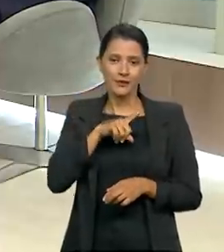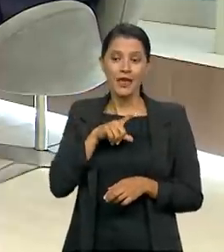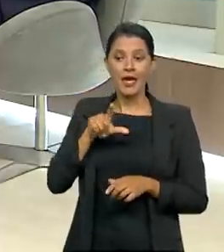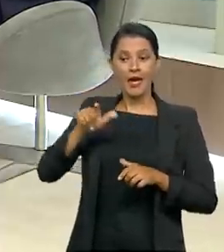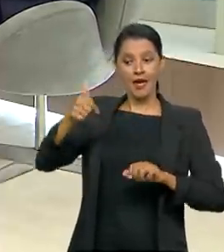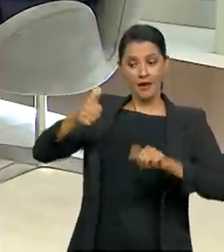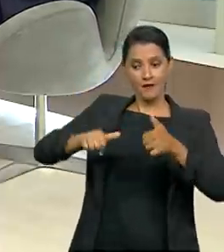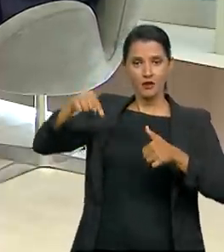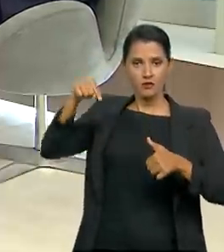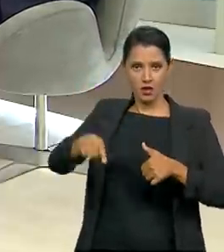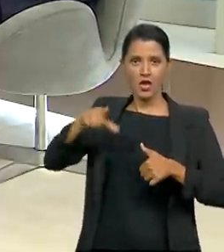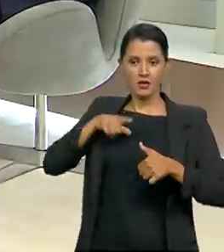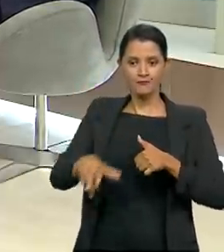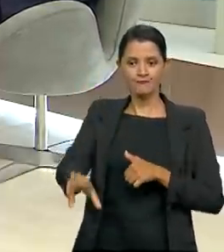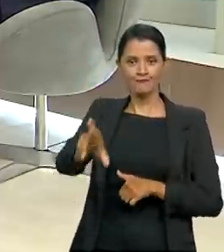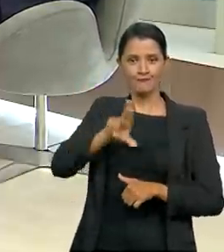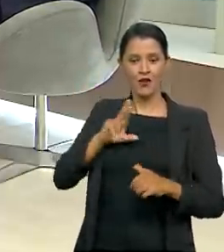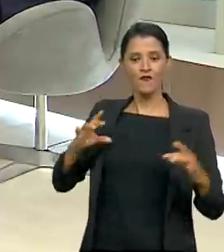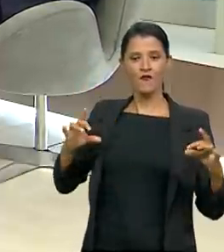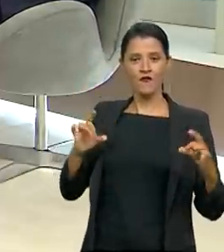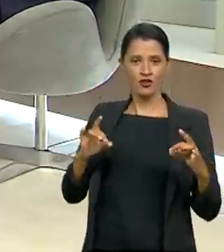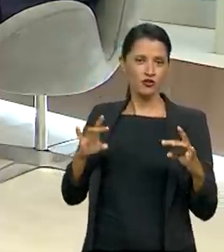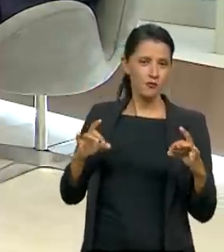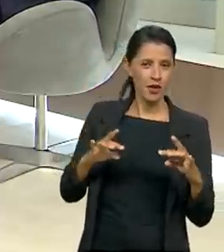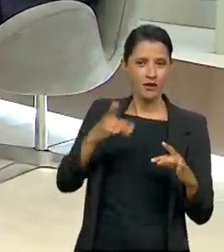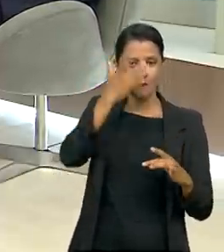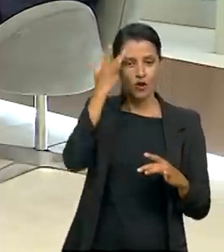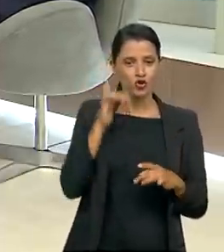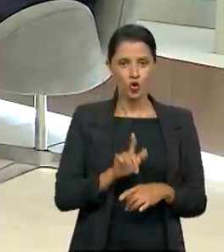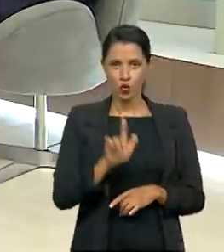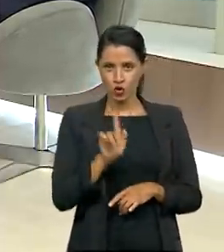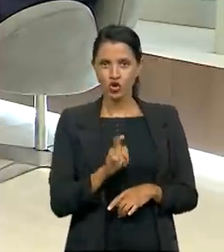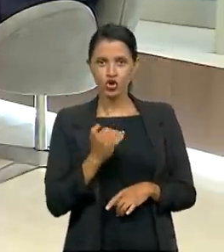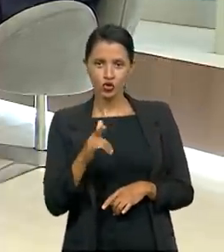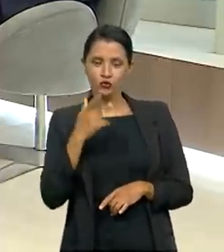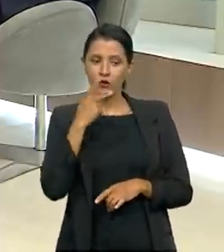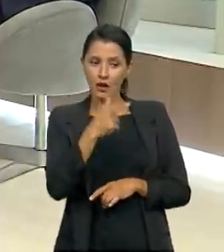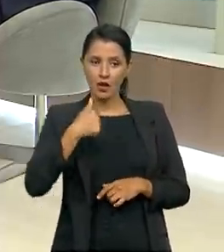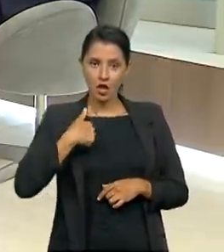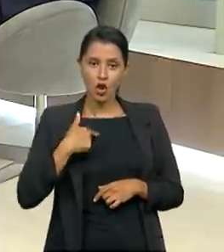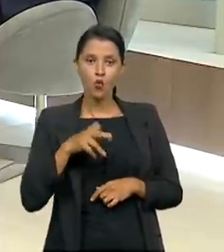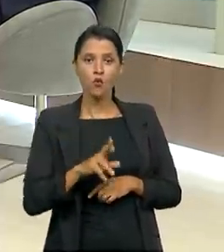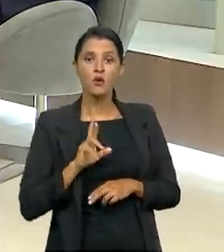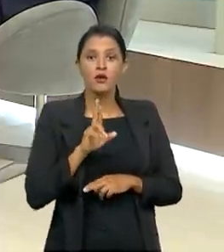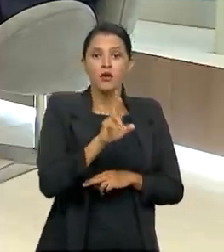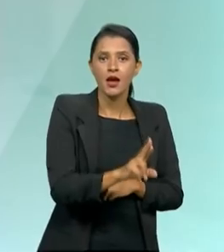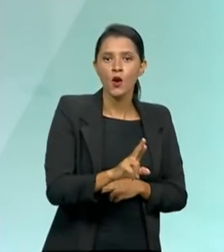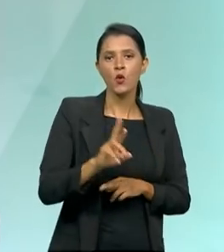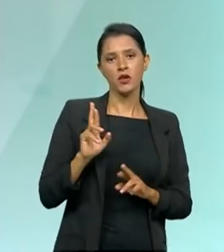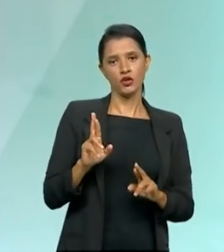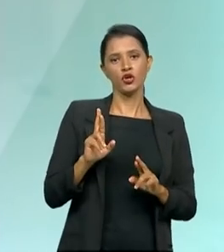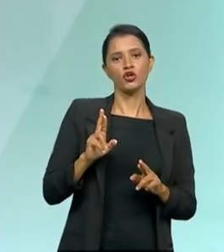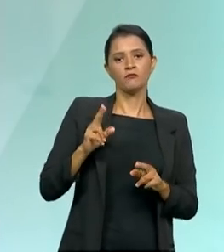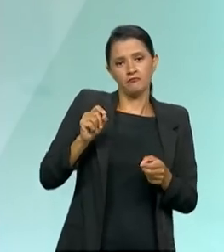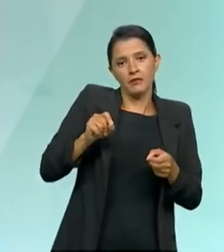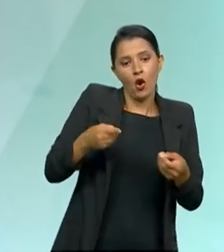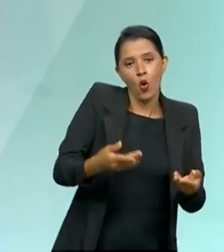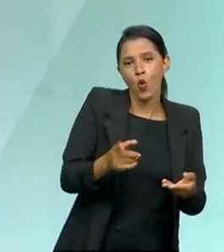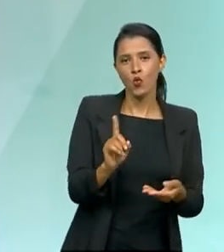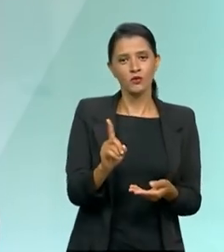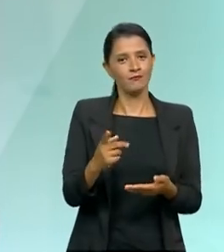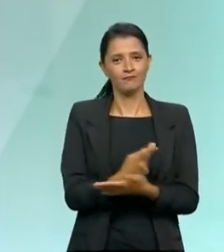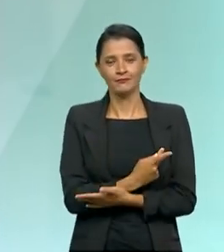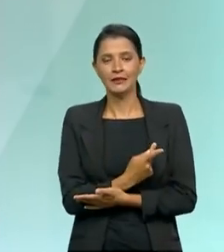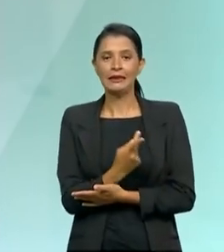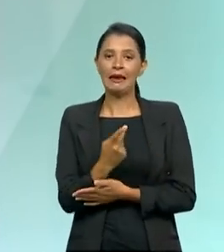dá o feedback para o gestor, de falar, olha, estou entregando o resultado que é esperado, ou não estou entregando. E, a partir